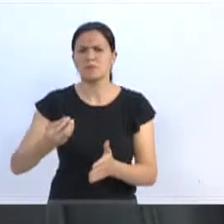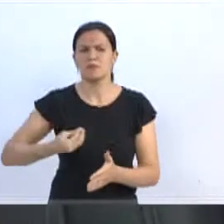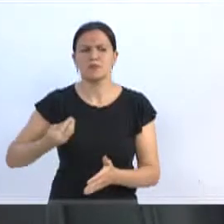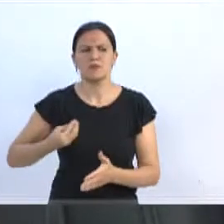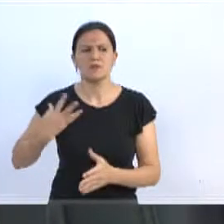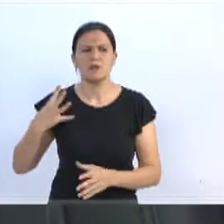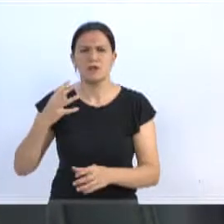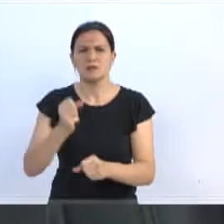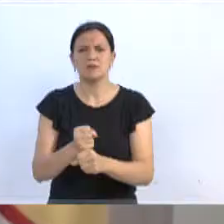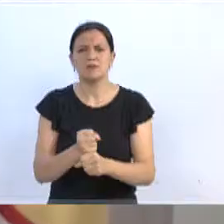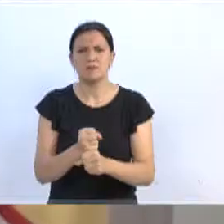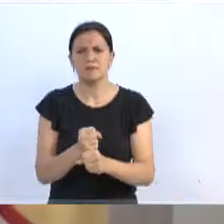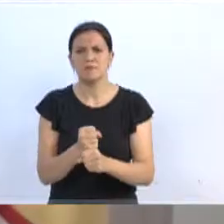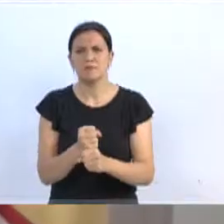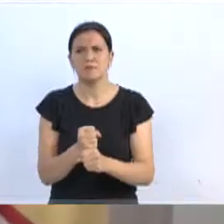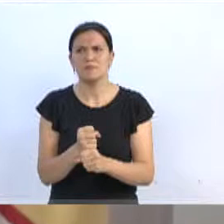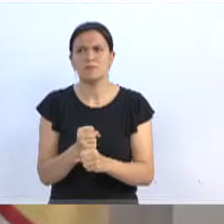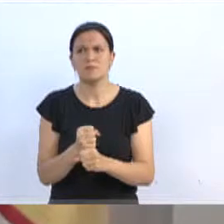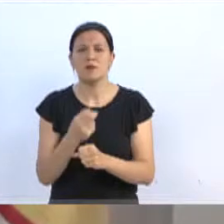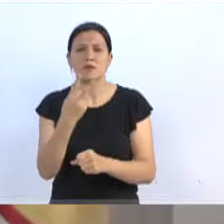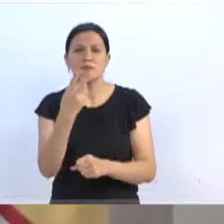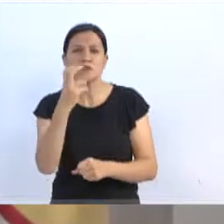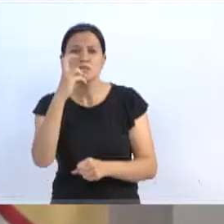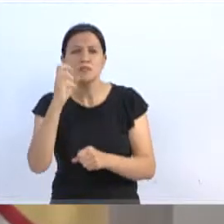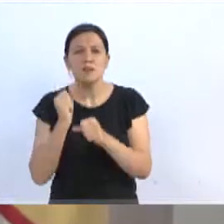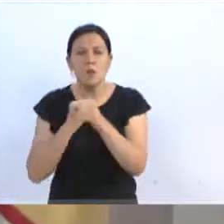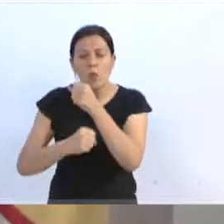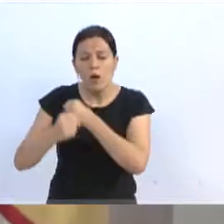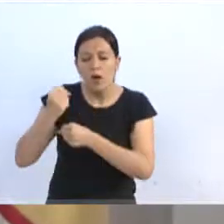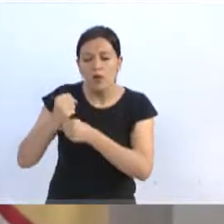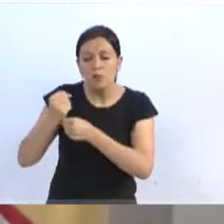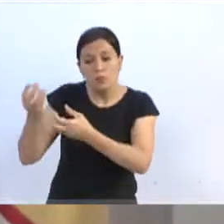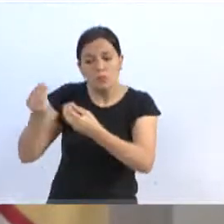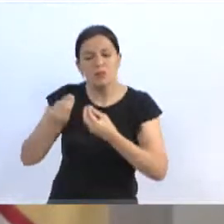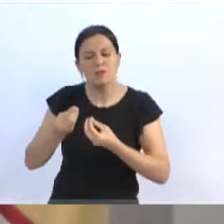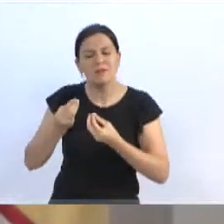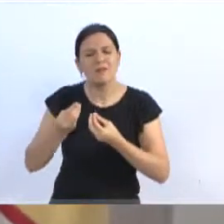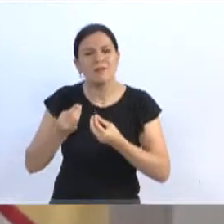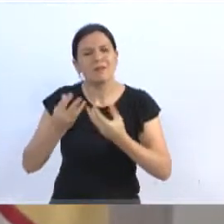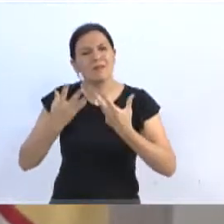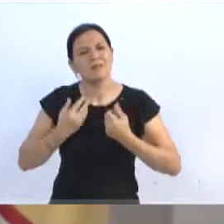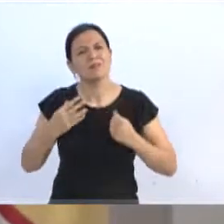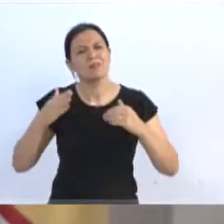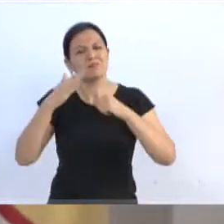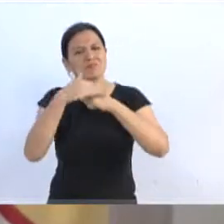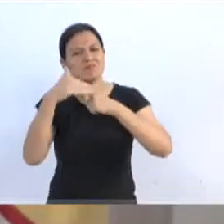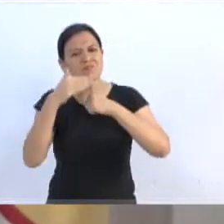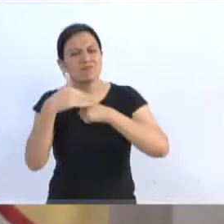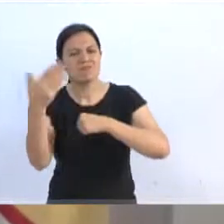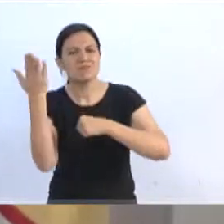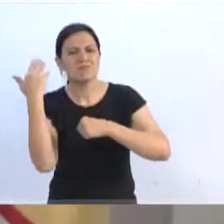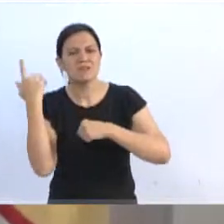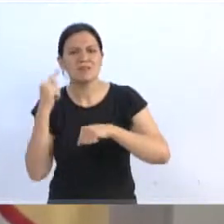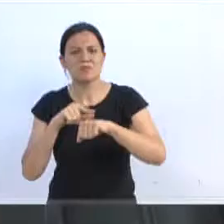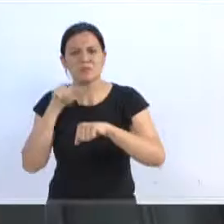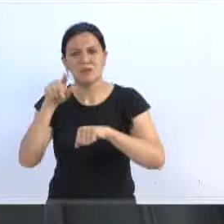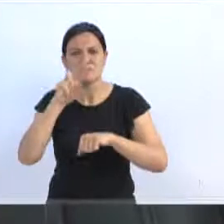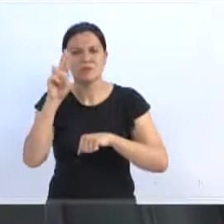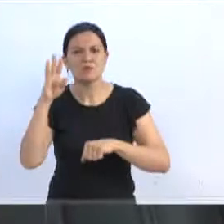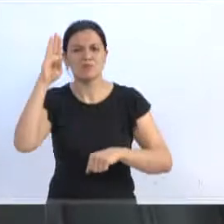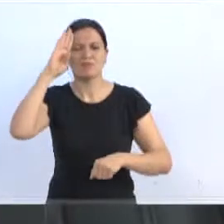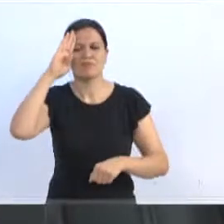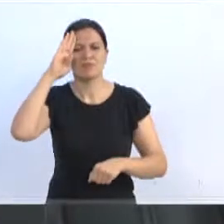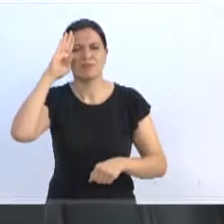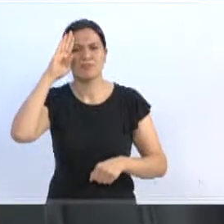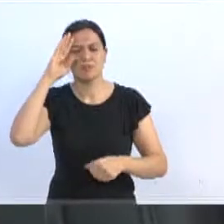Após 25 anos, praticamente, você vem aqui e entrega uma coisa que você recebeu com muito carinho, lá atrás, no momento em que você usou a farda. Isso aí